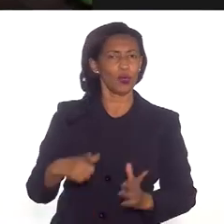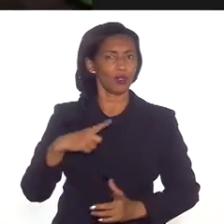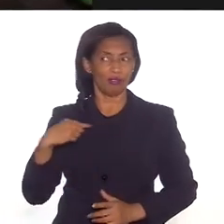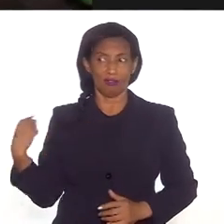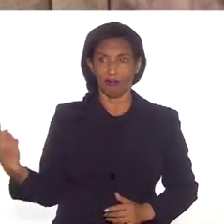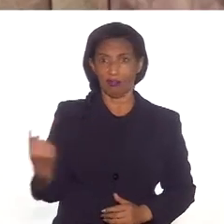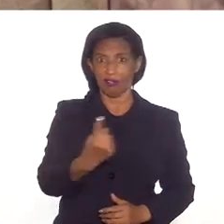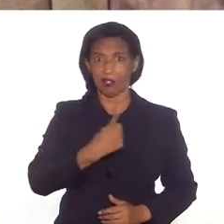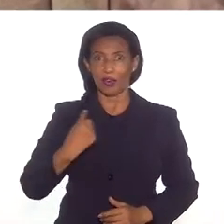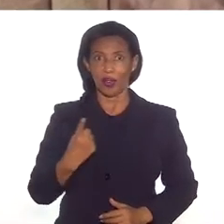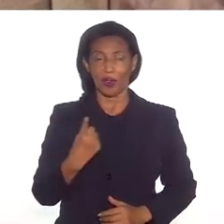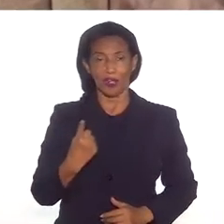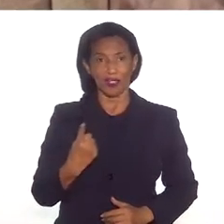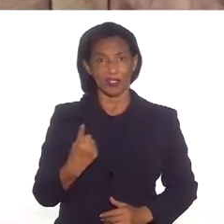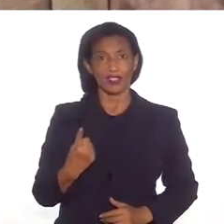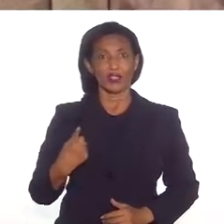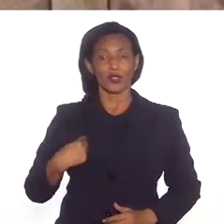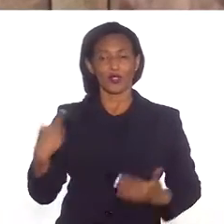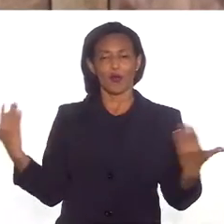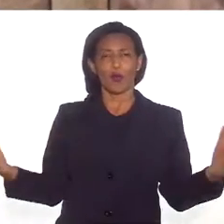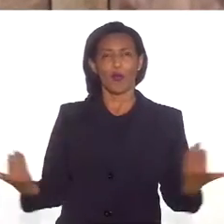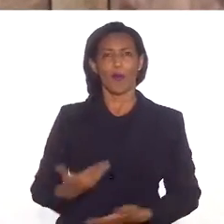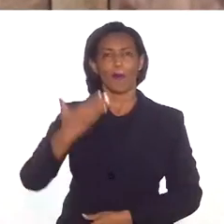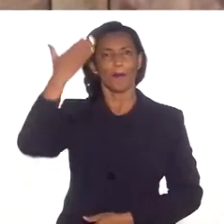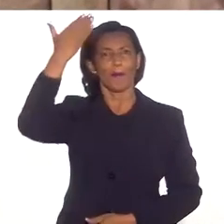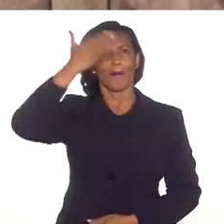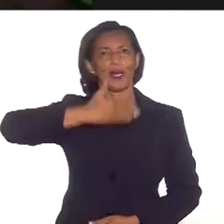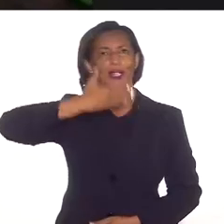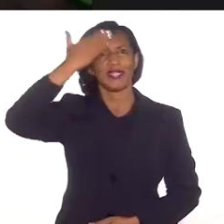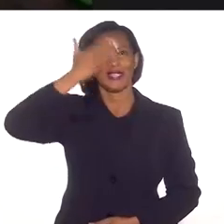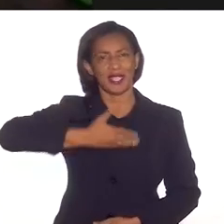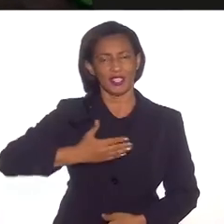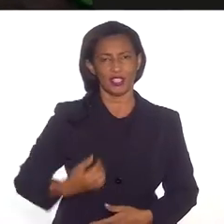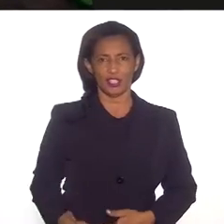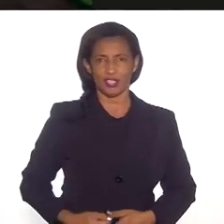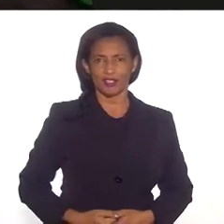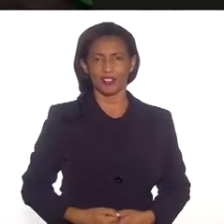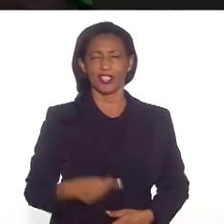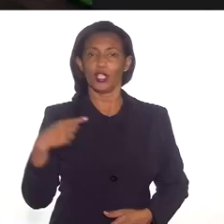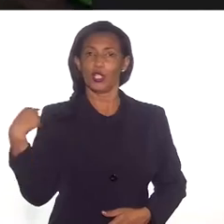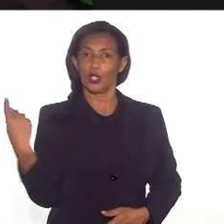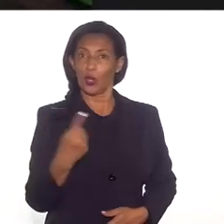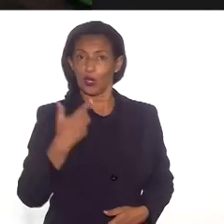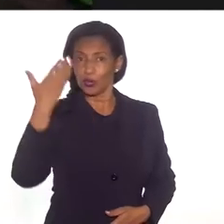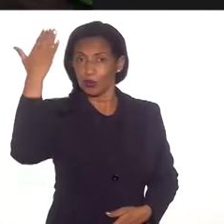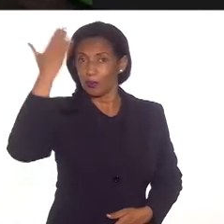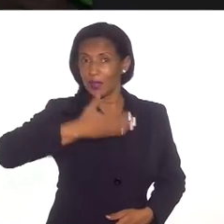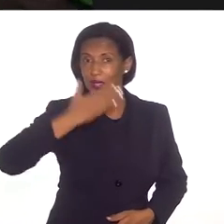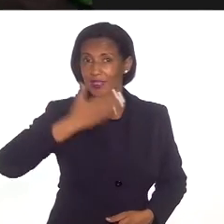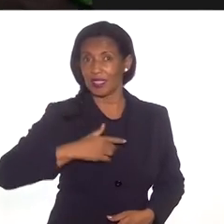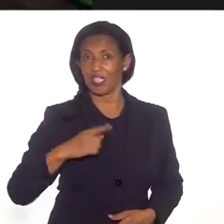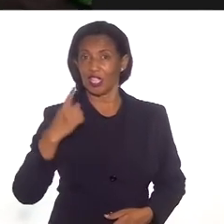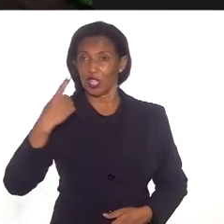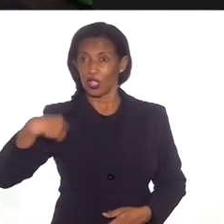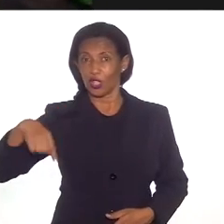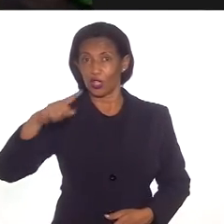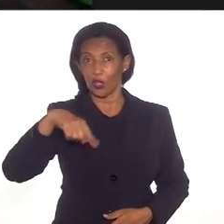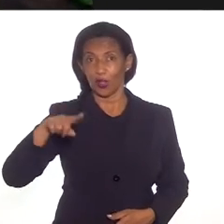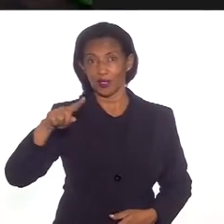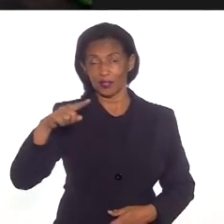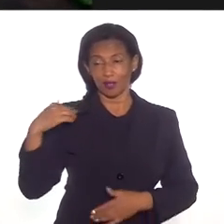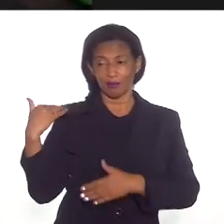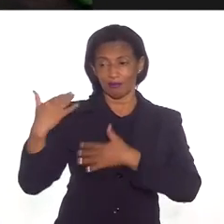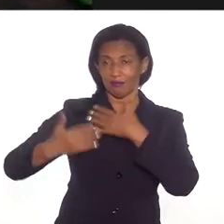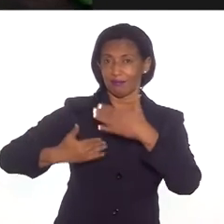Enfim, nós somos do presente. É isso que eu quero dizer para os amigos nossos. Nós somos do presente. Nós somos seus contemporâneos.